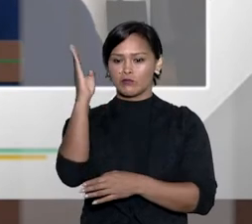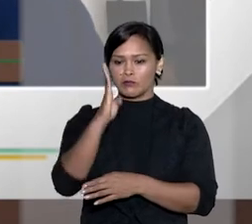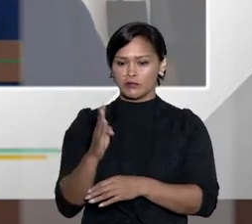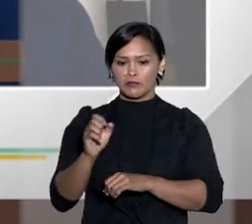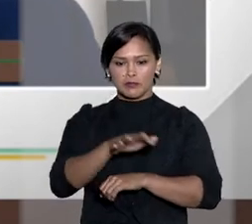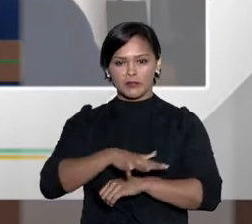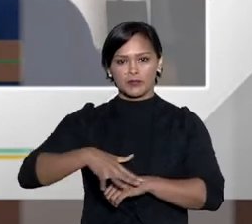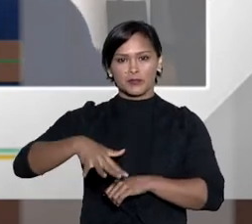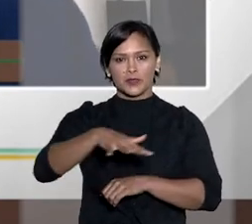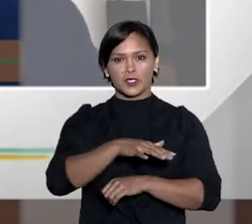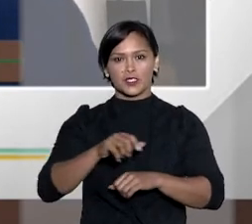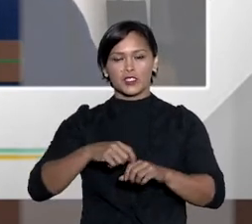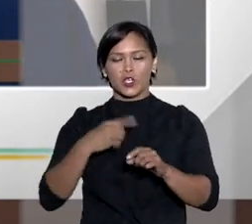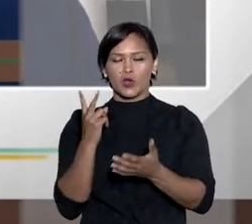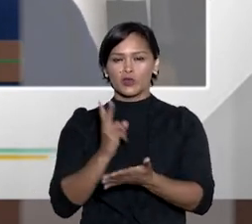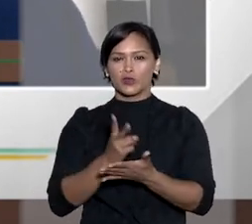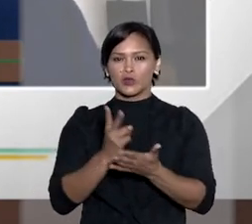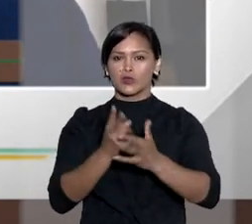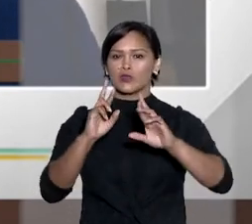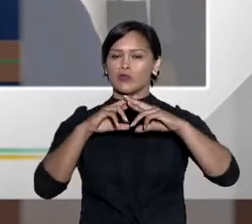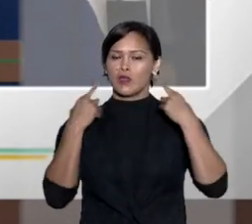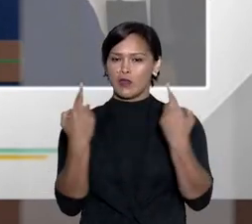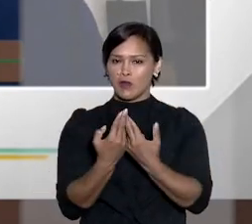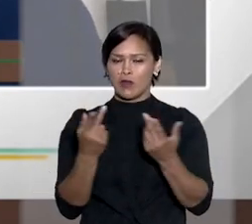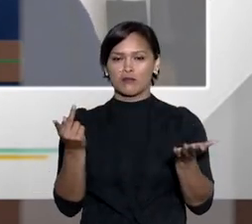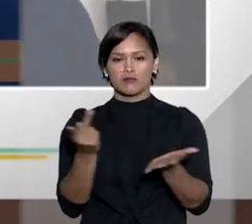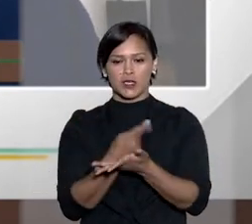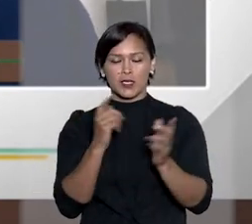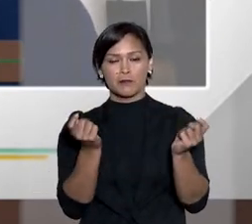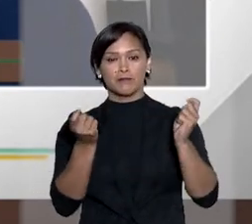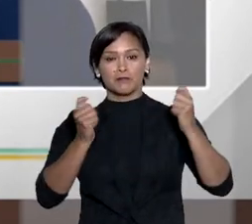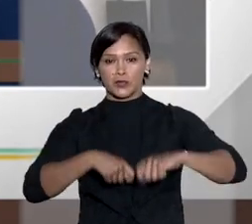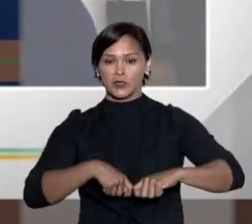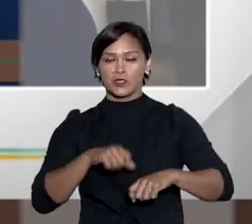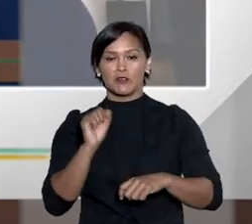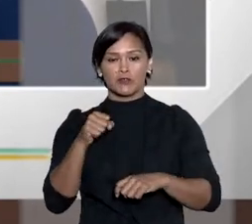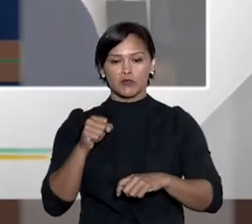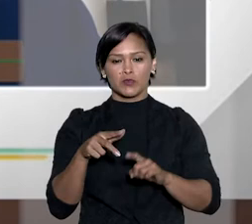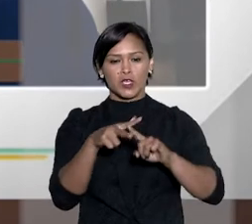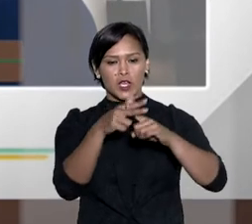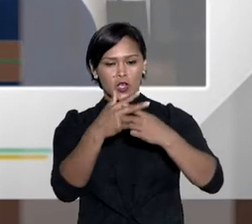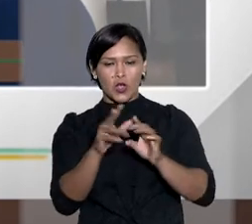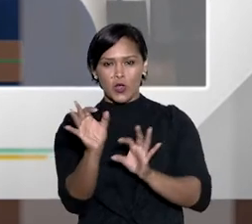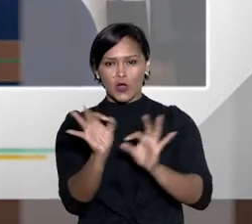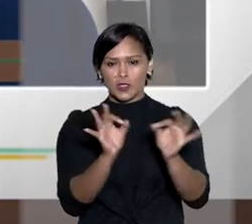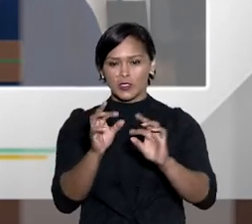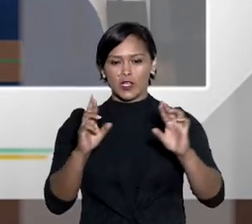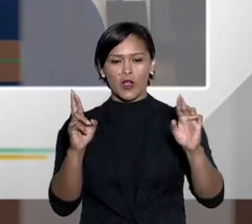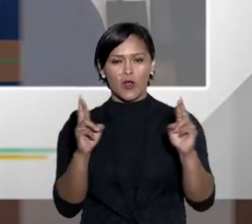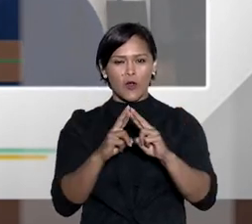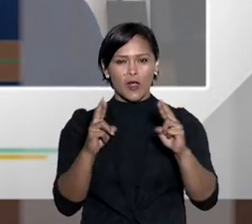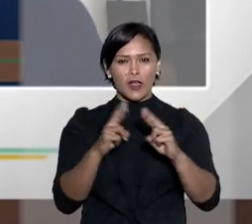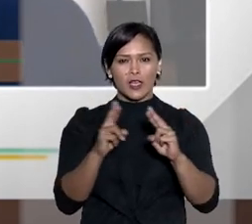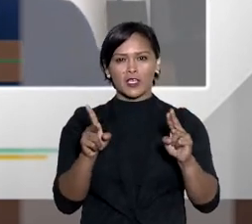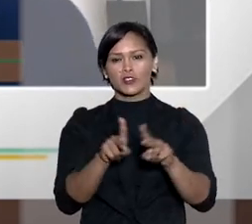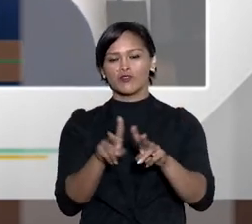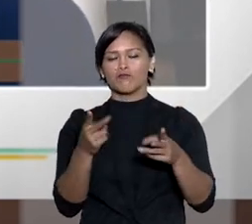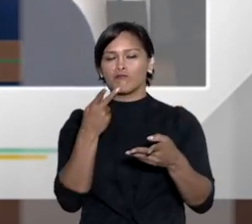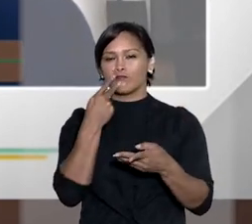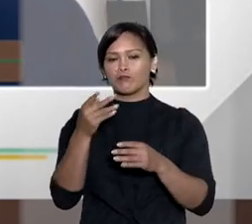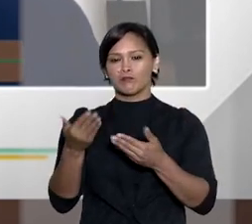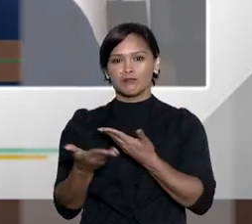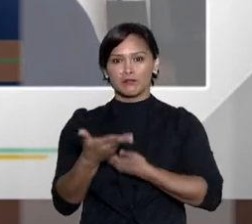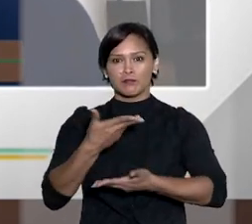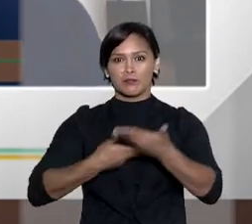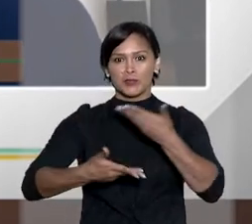as constantes reuniões permitem a manutenção de uma rede de cooperação que distribui esse